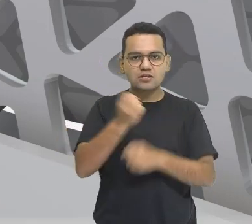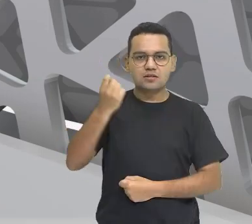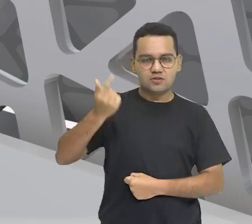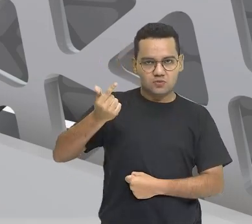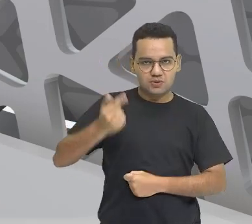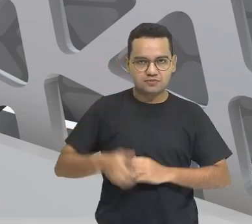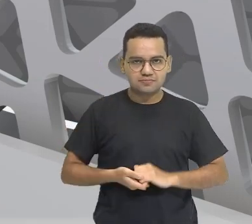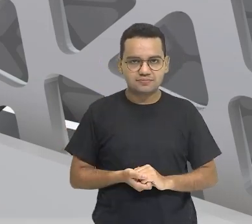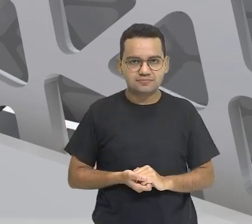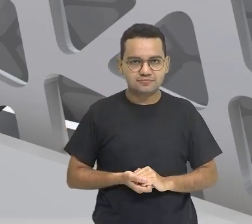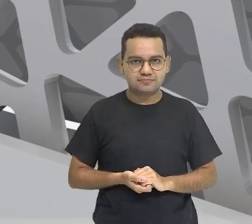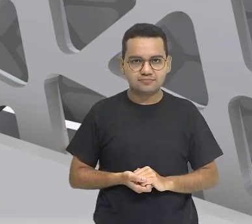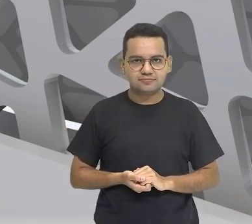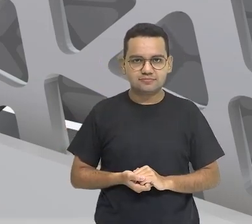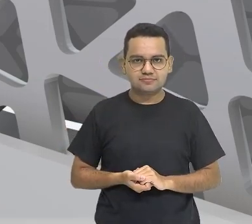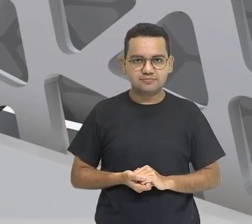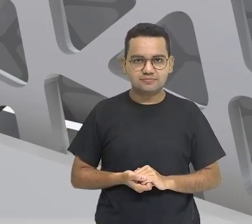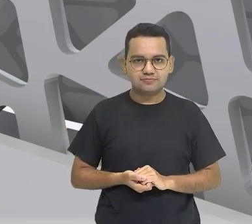número 2.